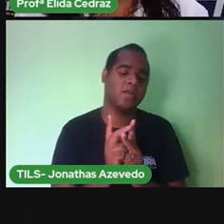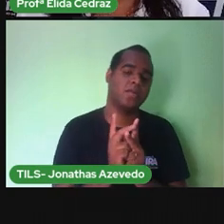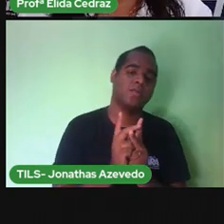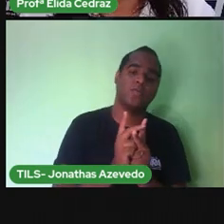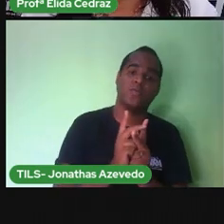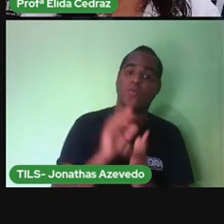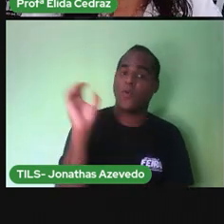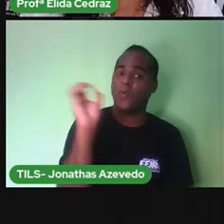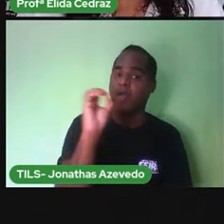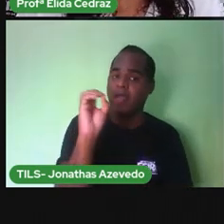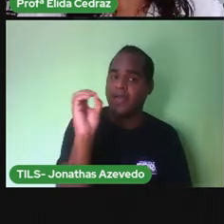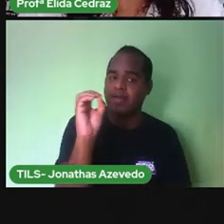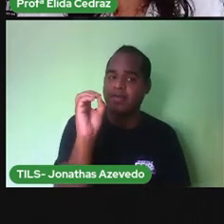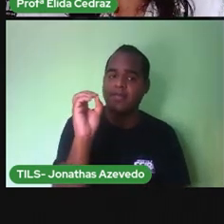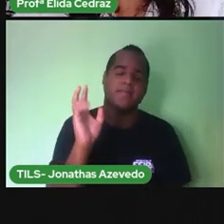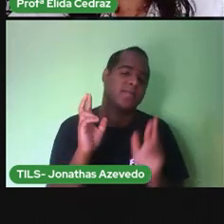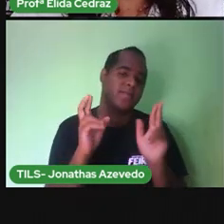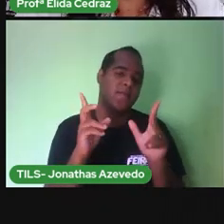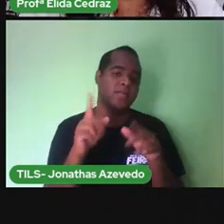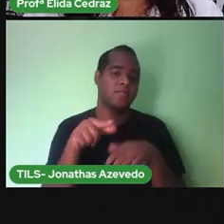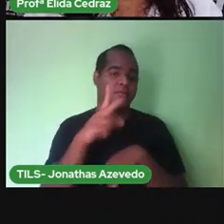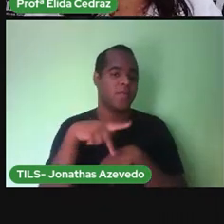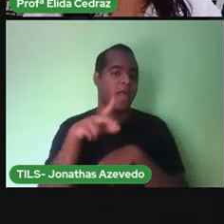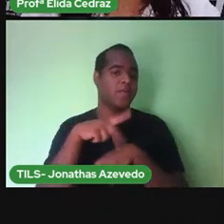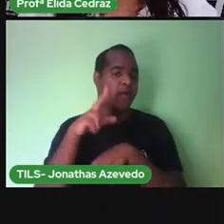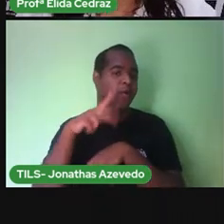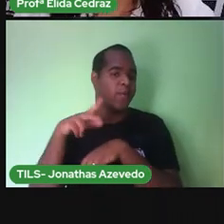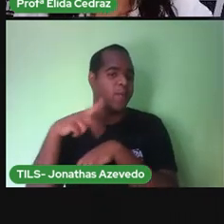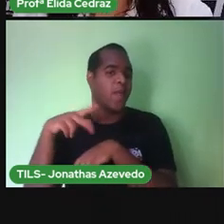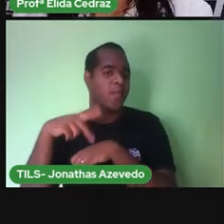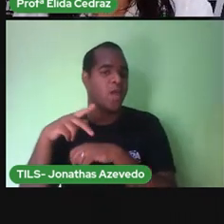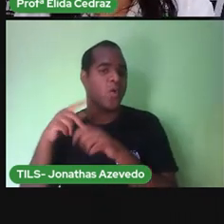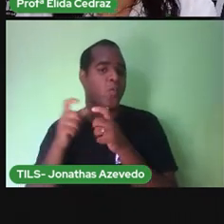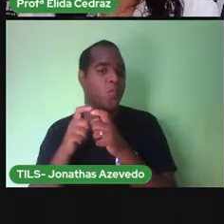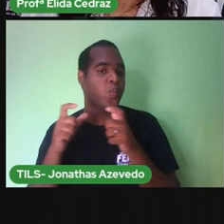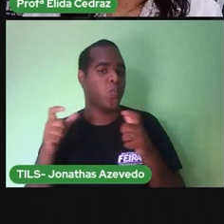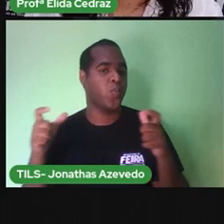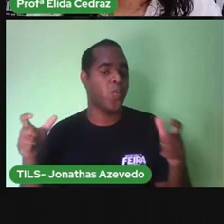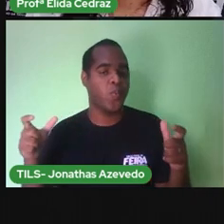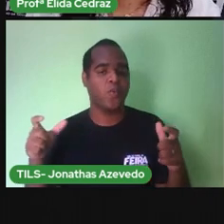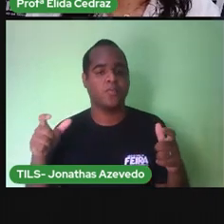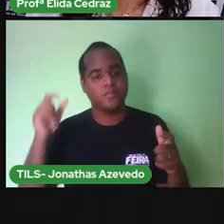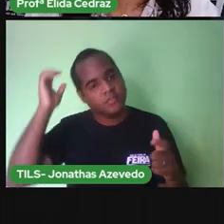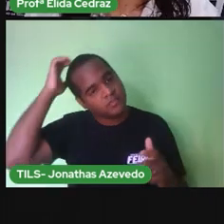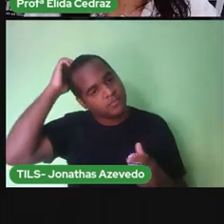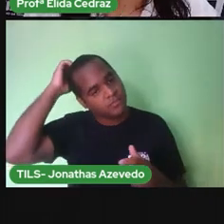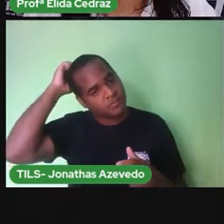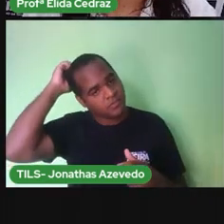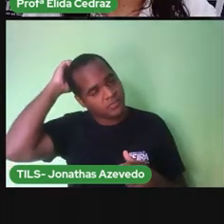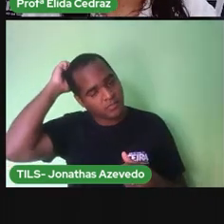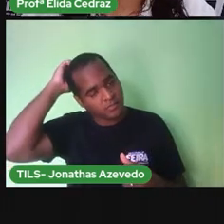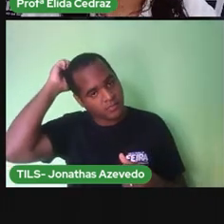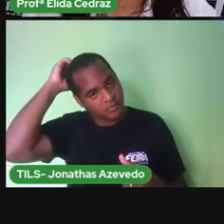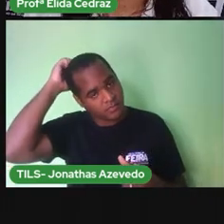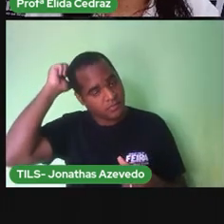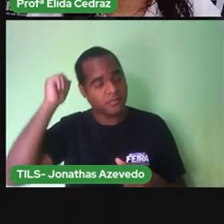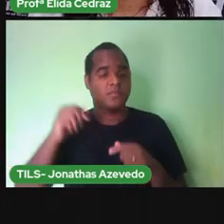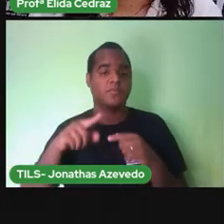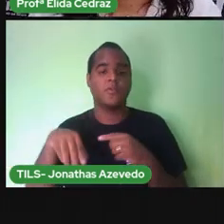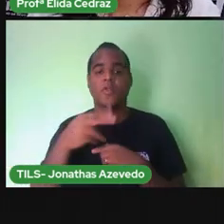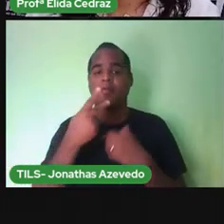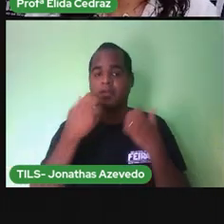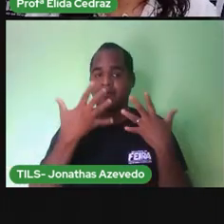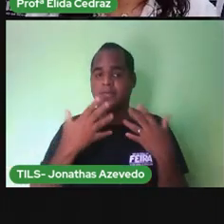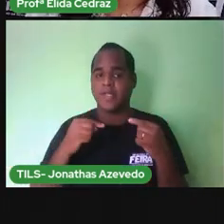Do Sul O nosso país É muito grande E as cantigas Populares Elas vão